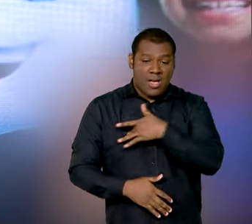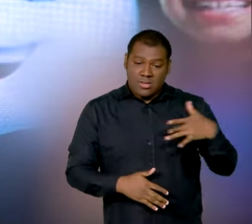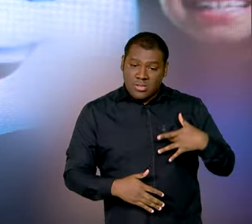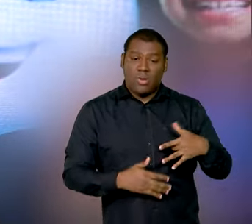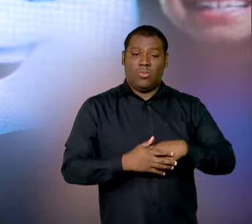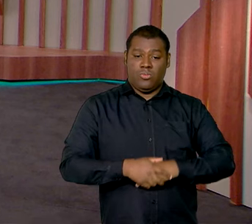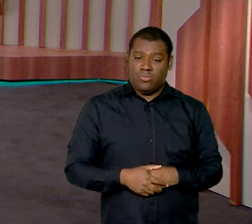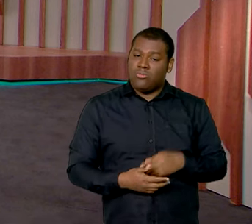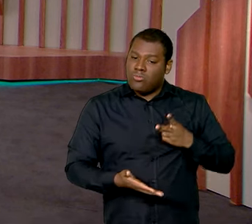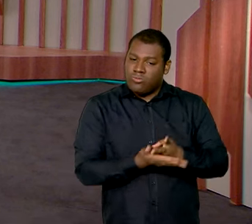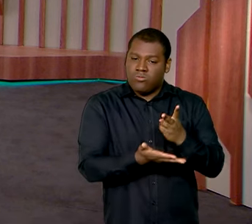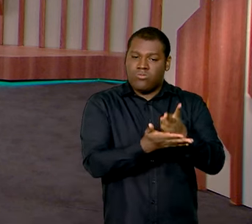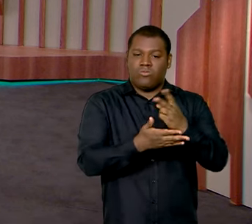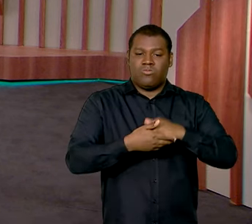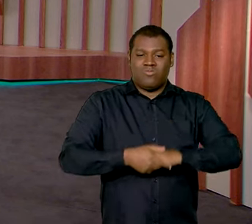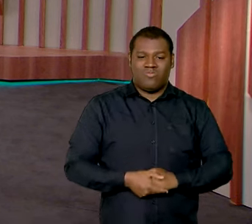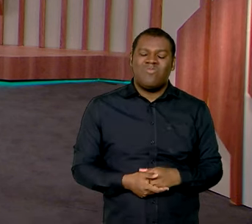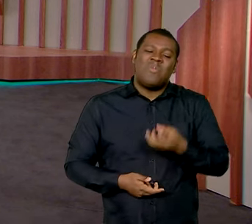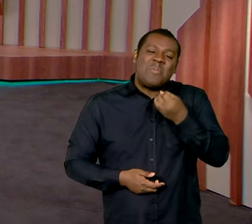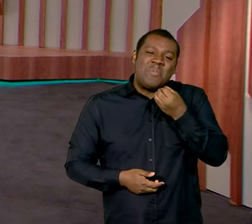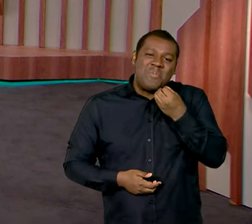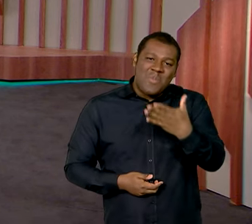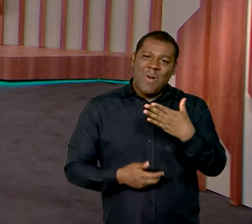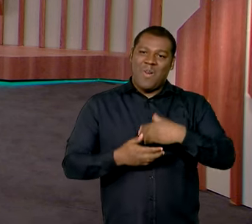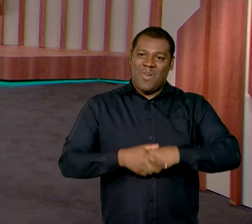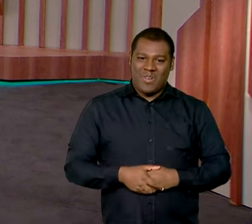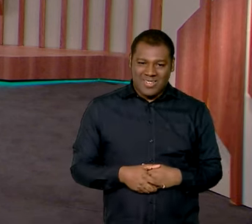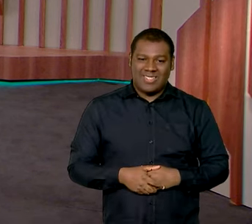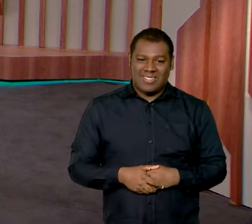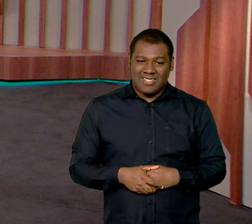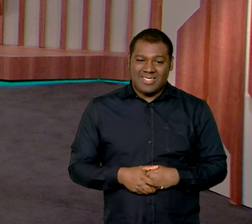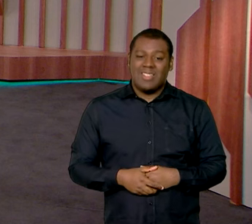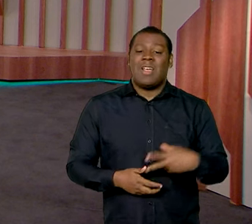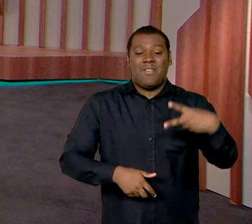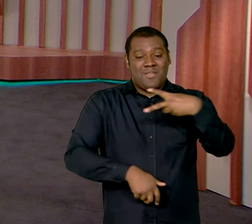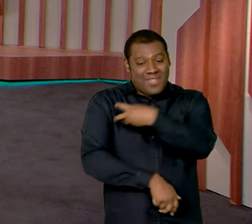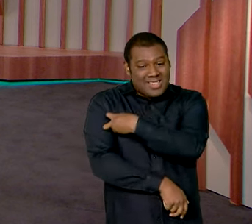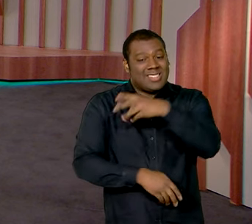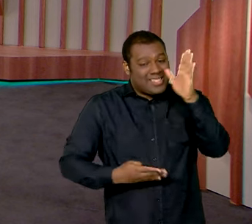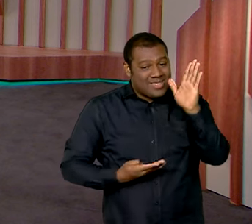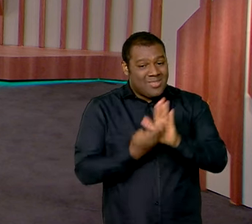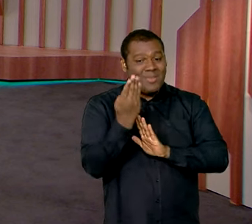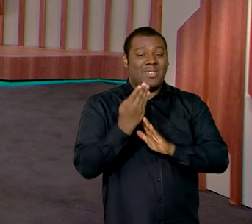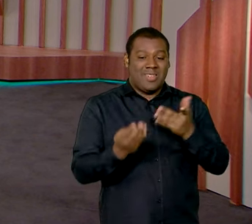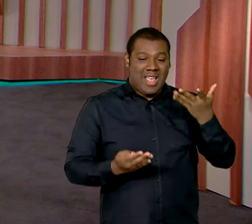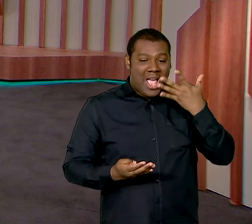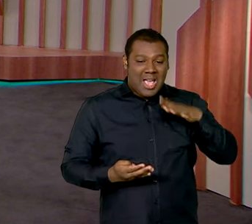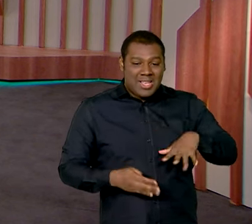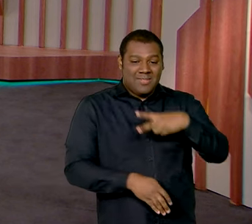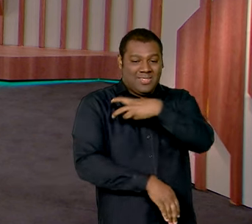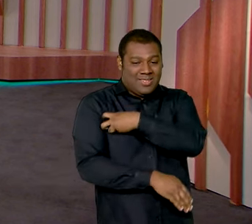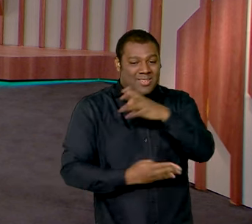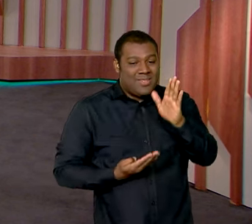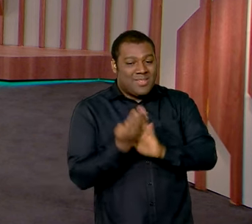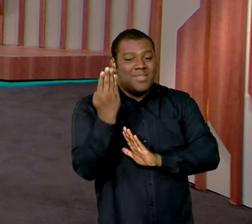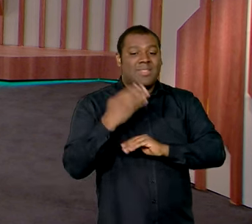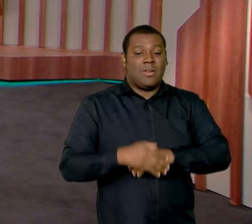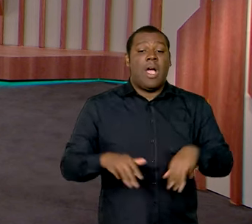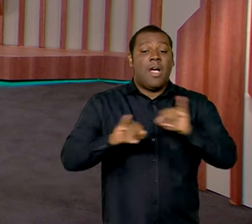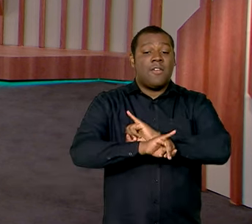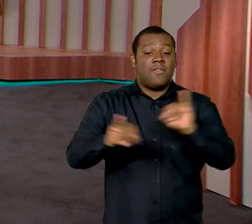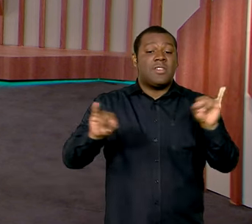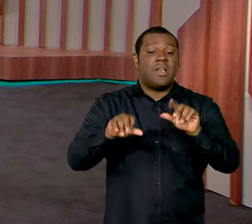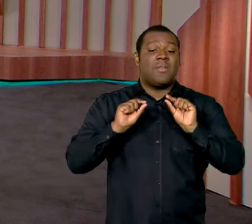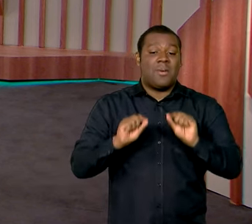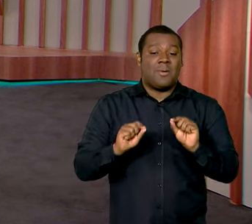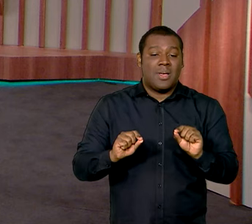continuará. Que bom, né, que estamos recuperando aí as taxas de vacinação infantil. E outra notícia boa é que mais de 1 milhão